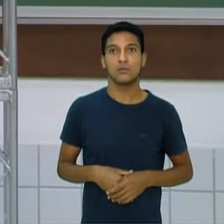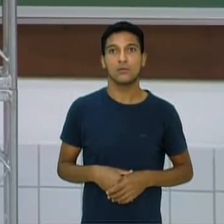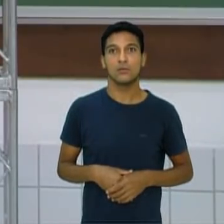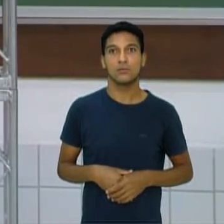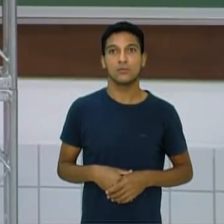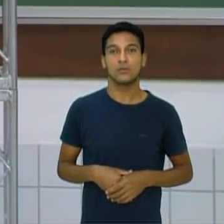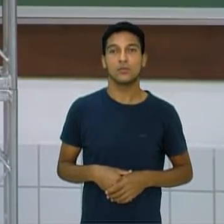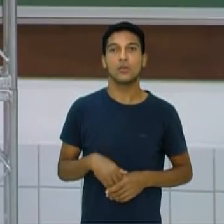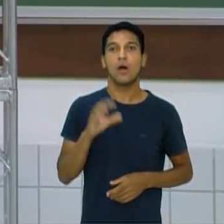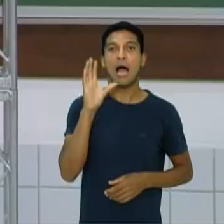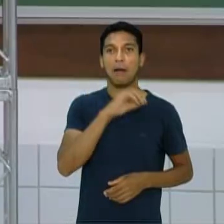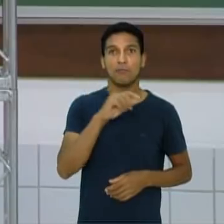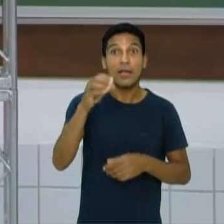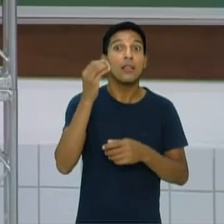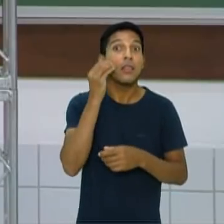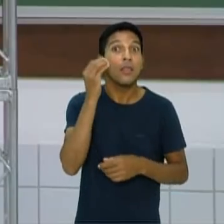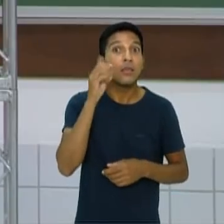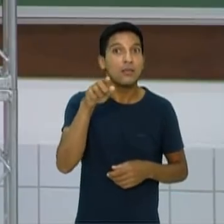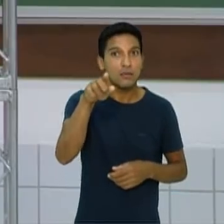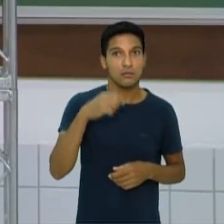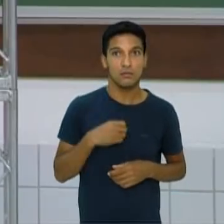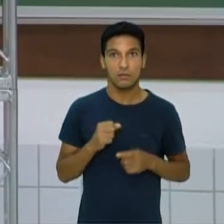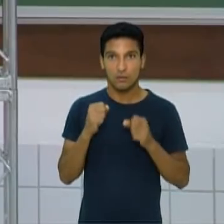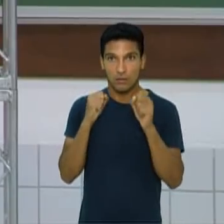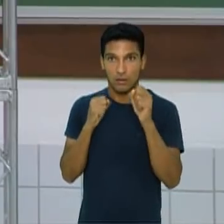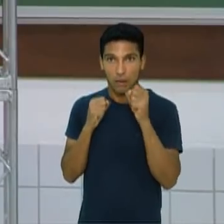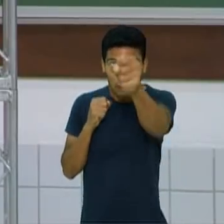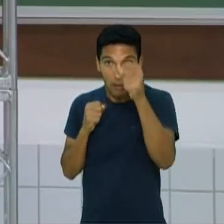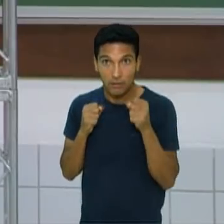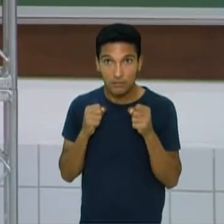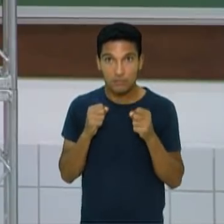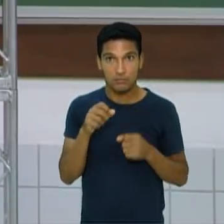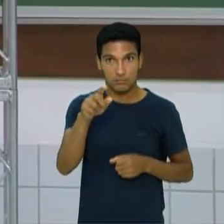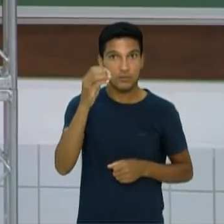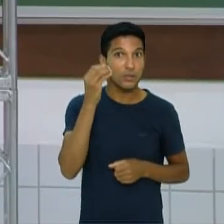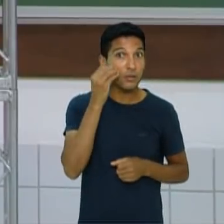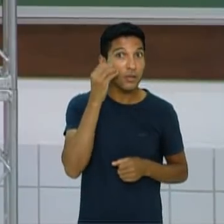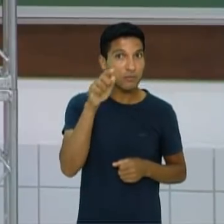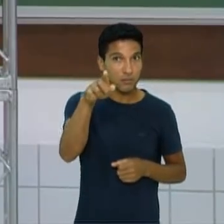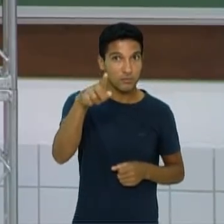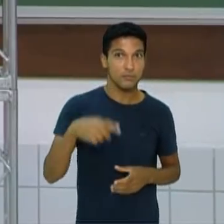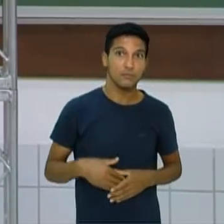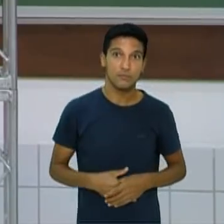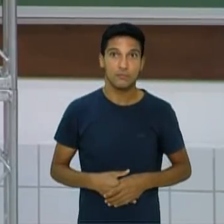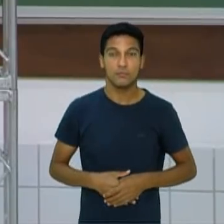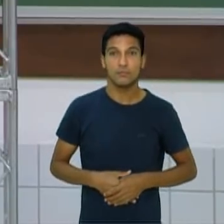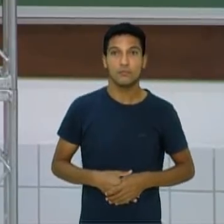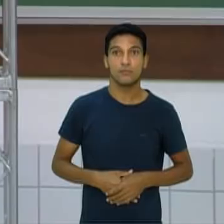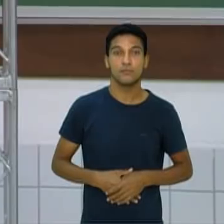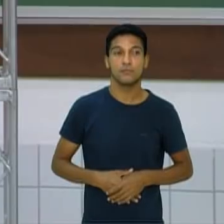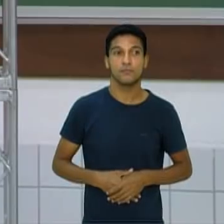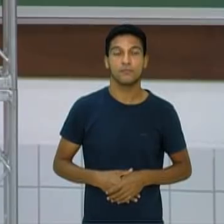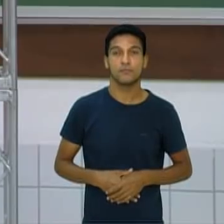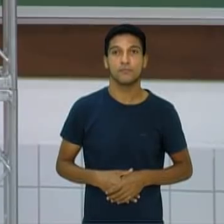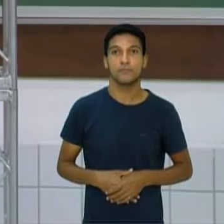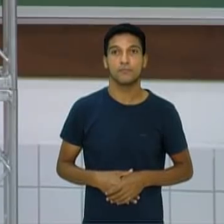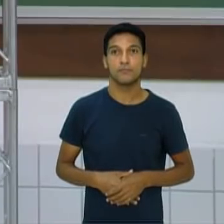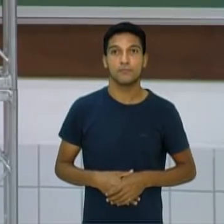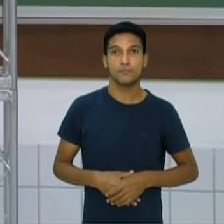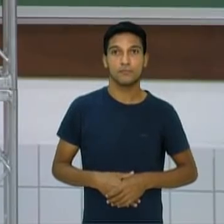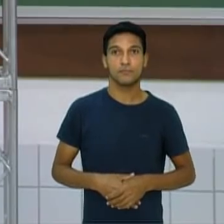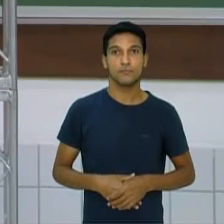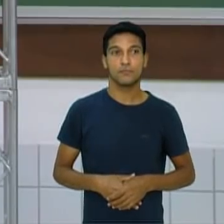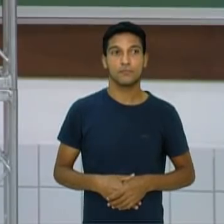adversário. Tenta aí, com o movimento que está na sua, o braço mais à frente da sua guarda, estende o braço